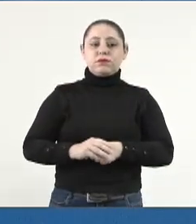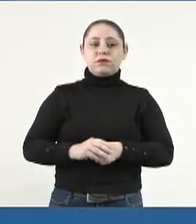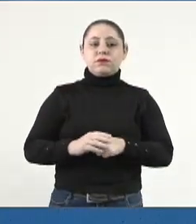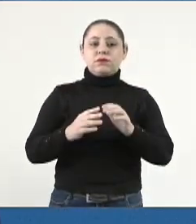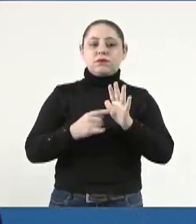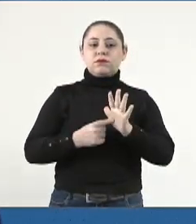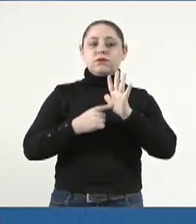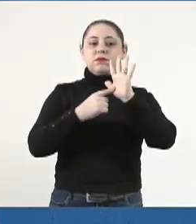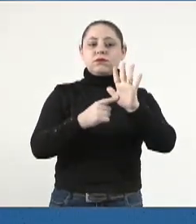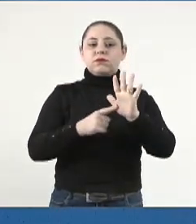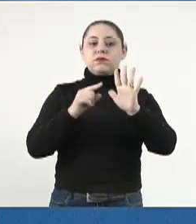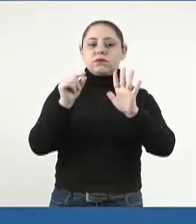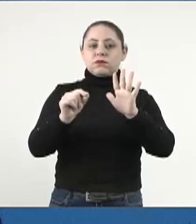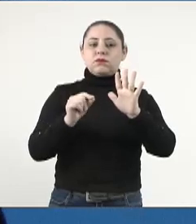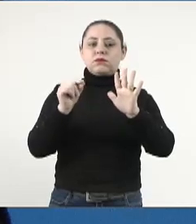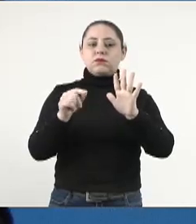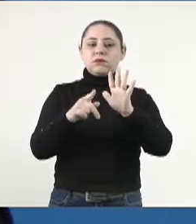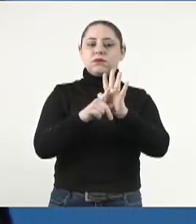apresentar,